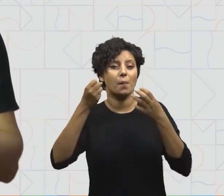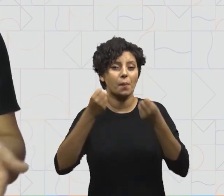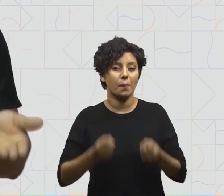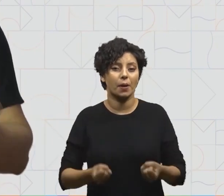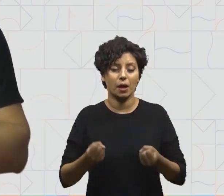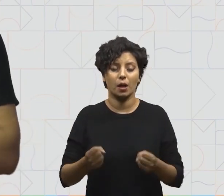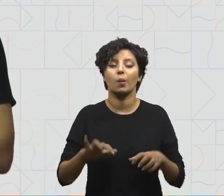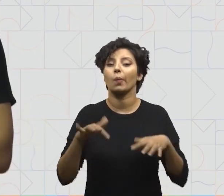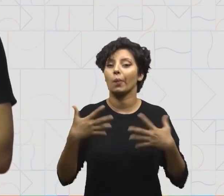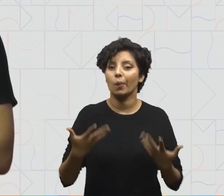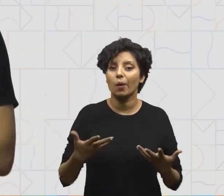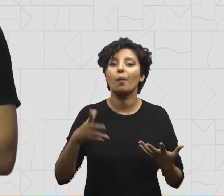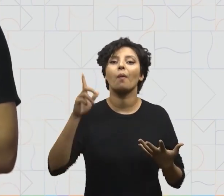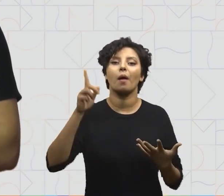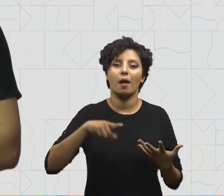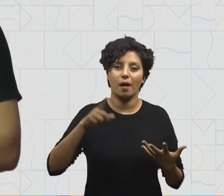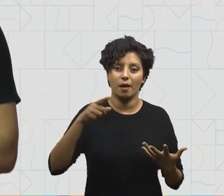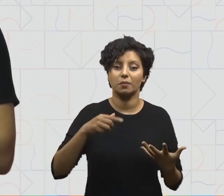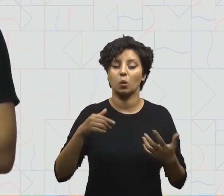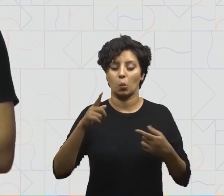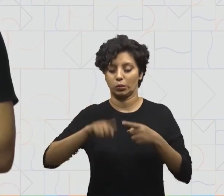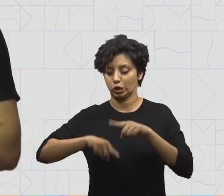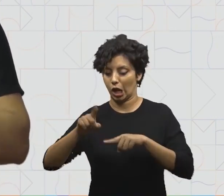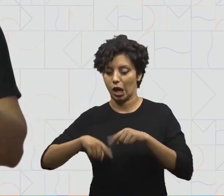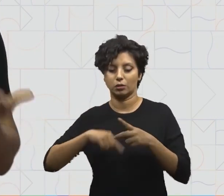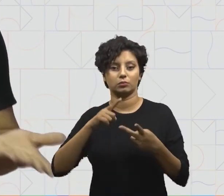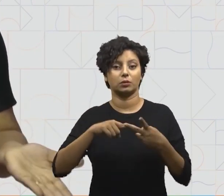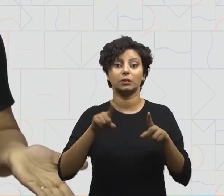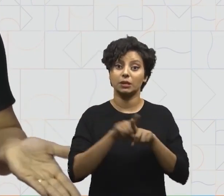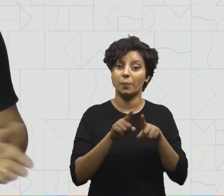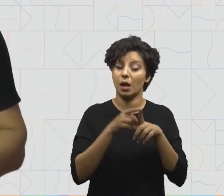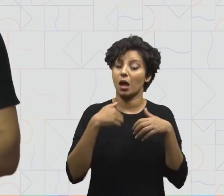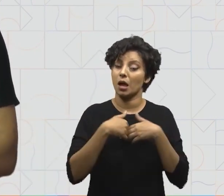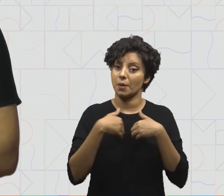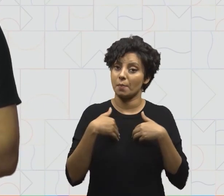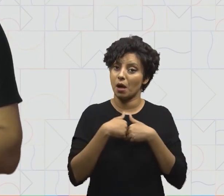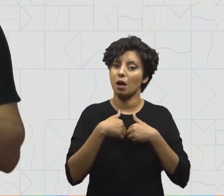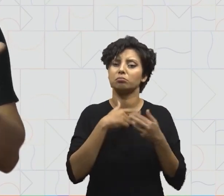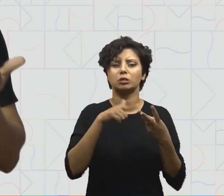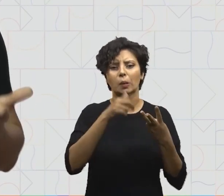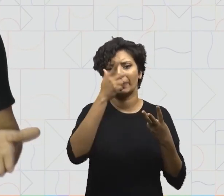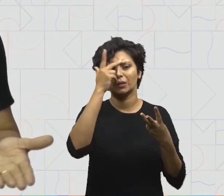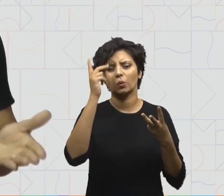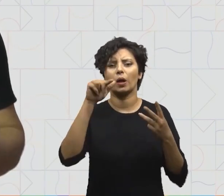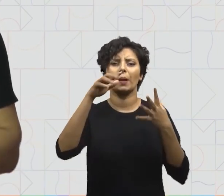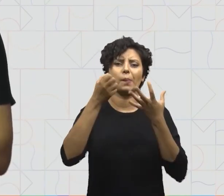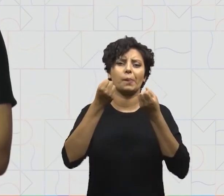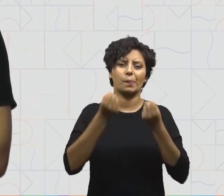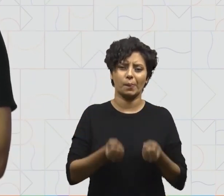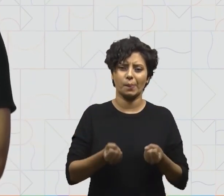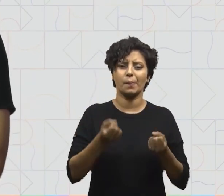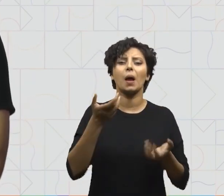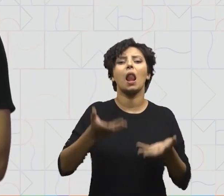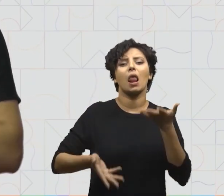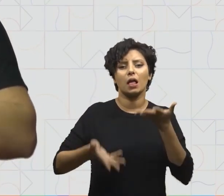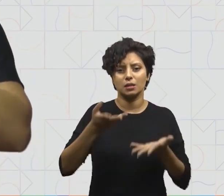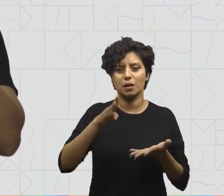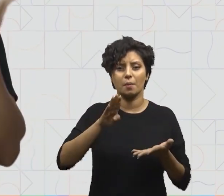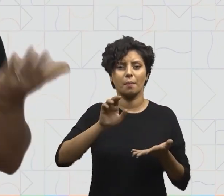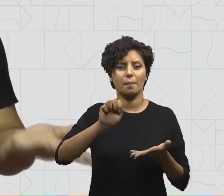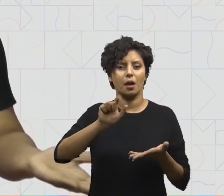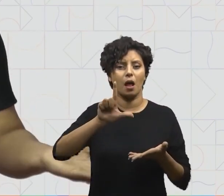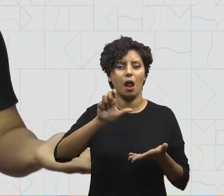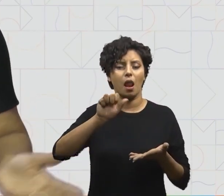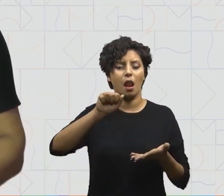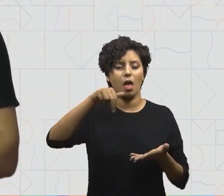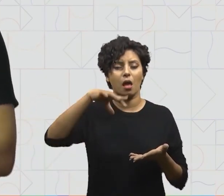o peso das pessoas, dos objetos e até dos animais é a balança. E ela tem de